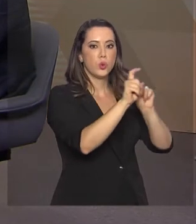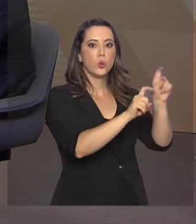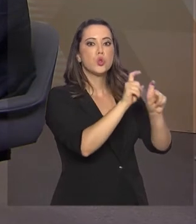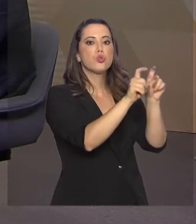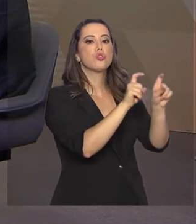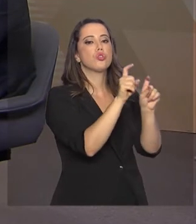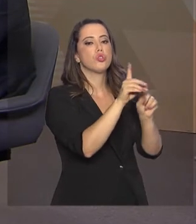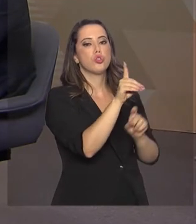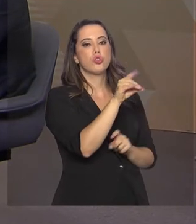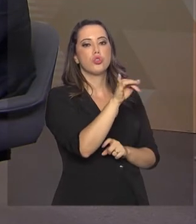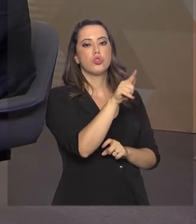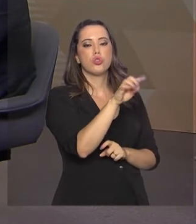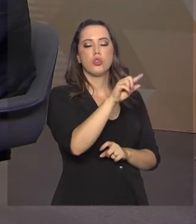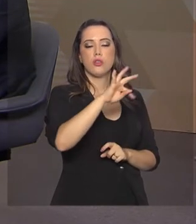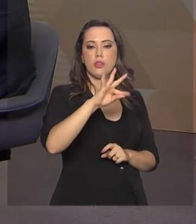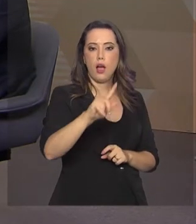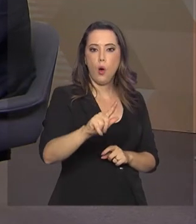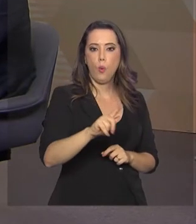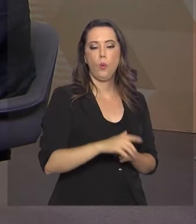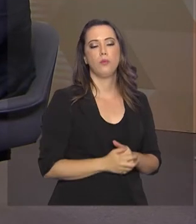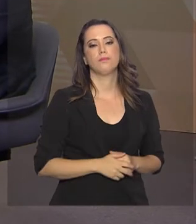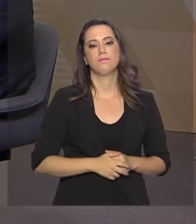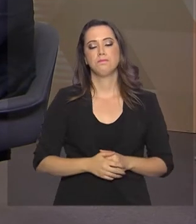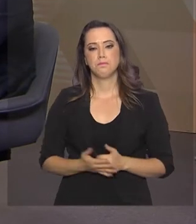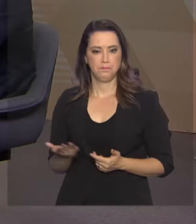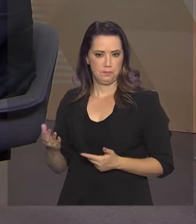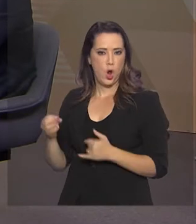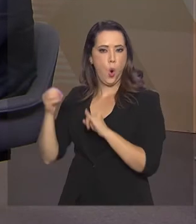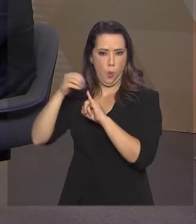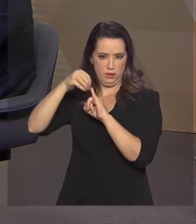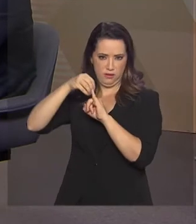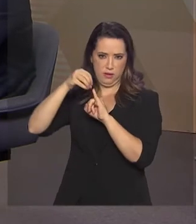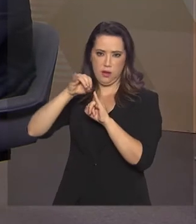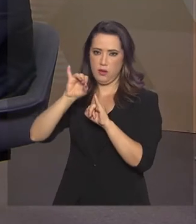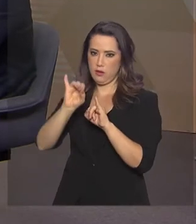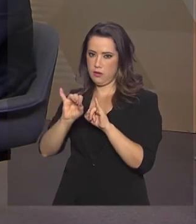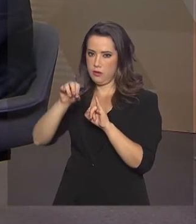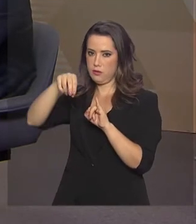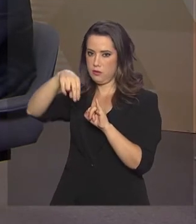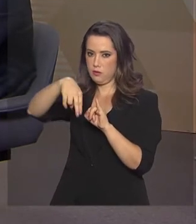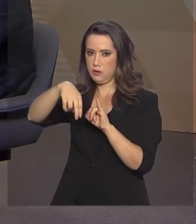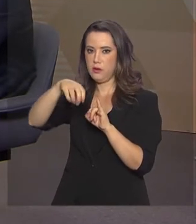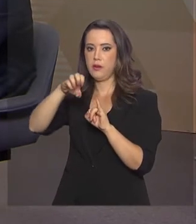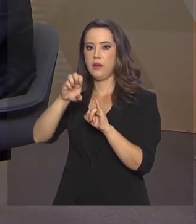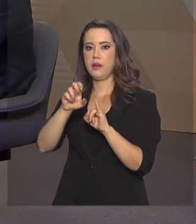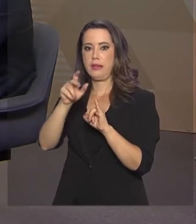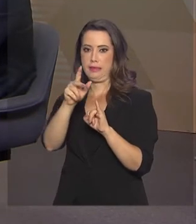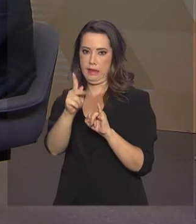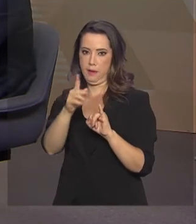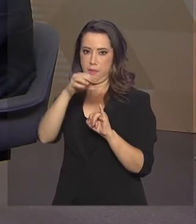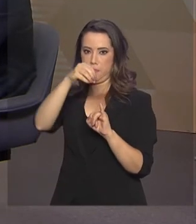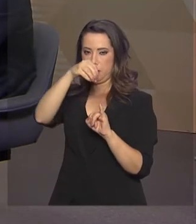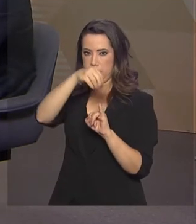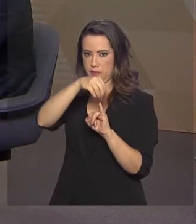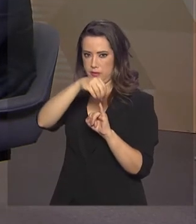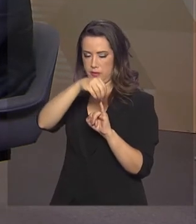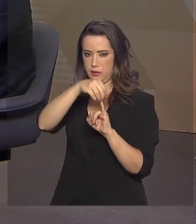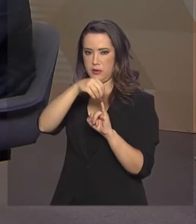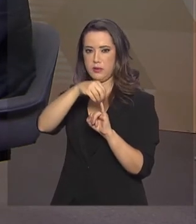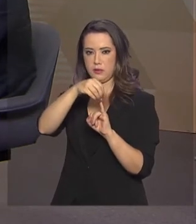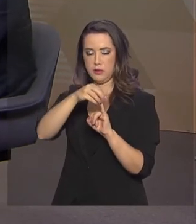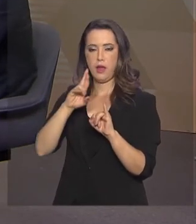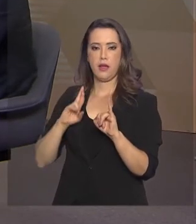E o Inep, ele é responsável por todos os detalhes do Enem, né? Digamos que seja desde o processo de elaboração, do